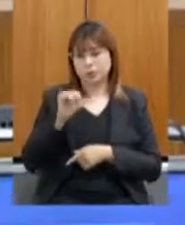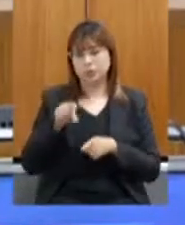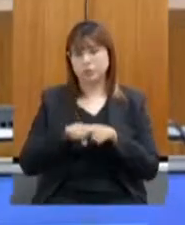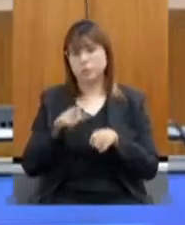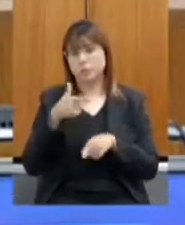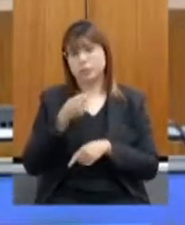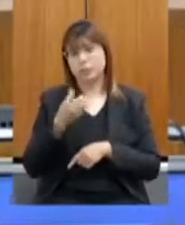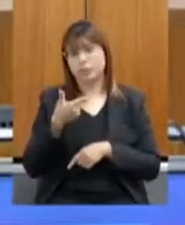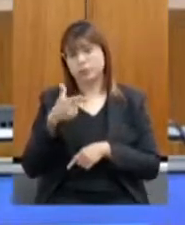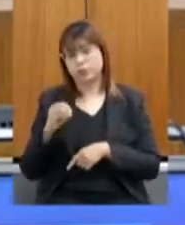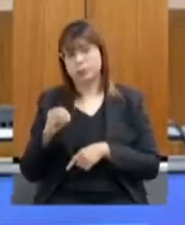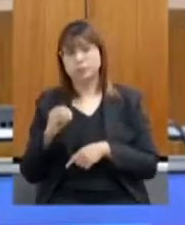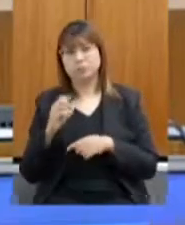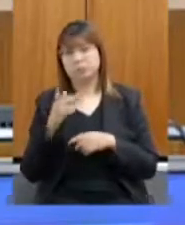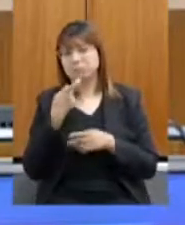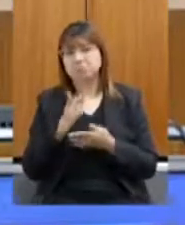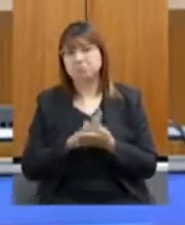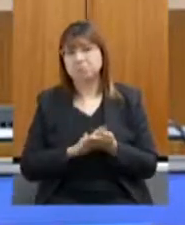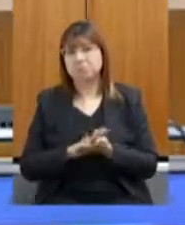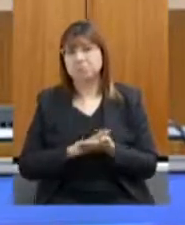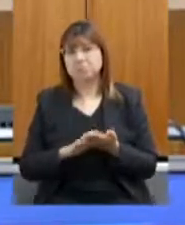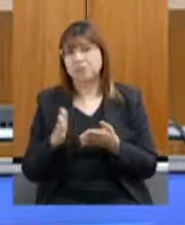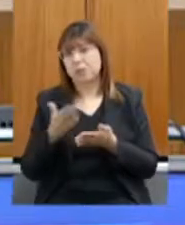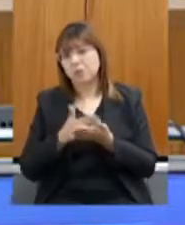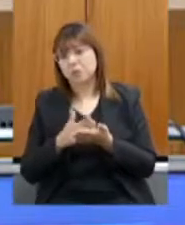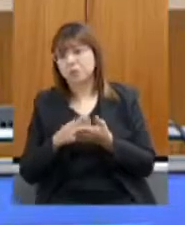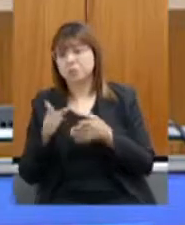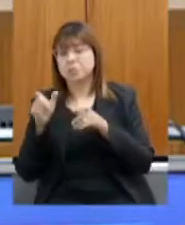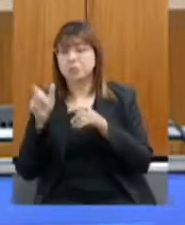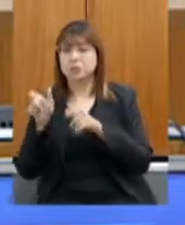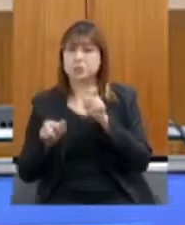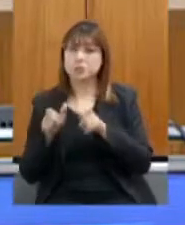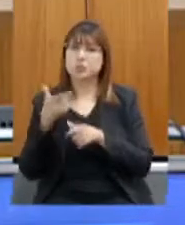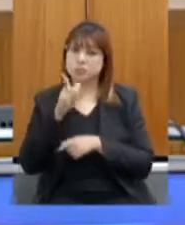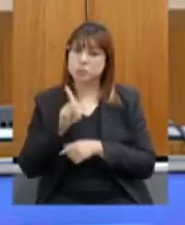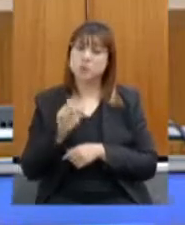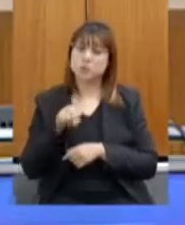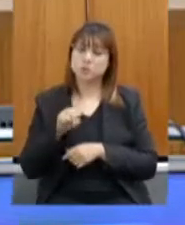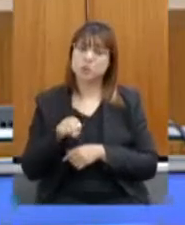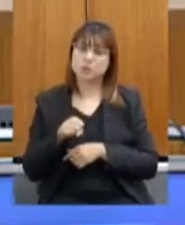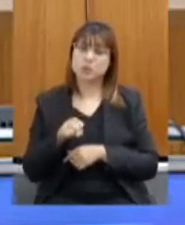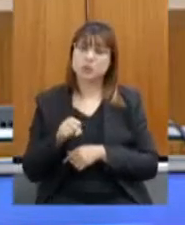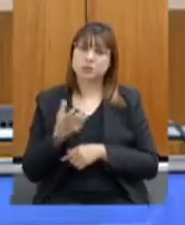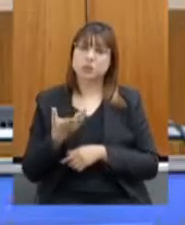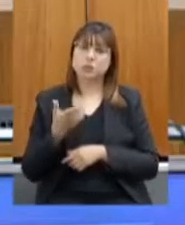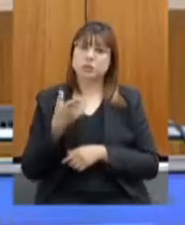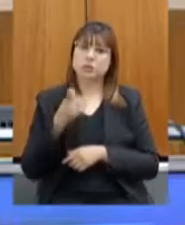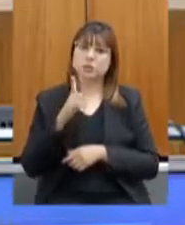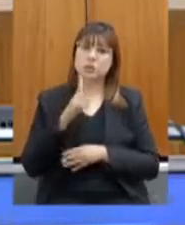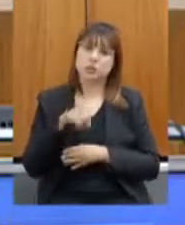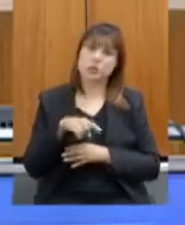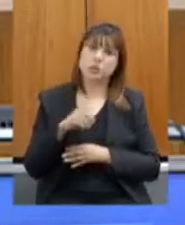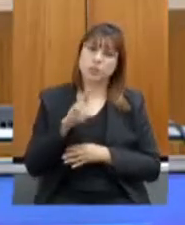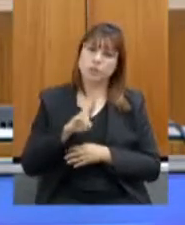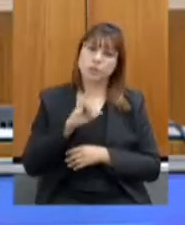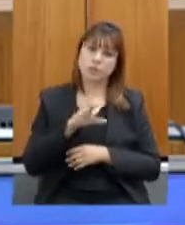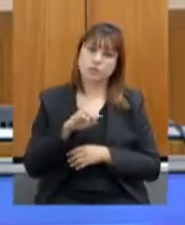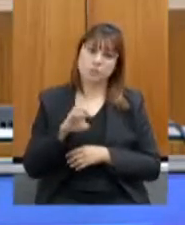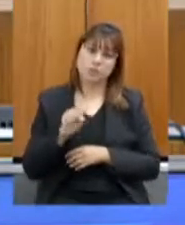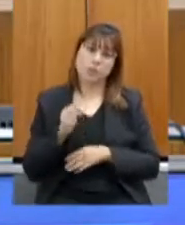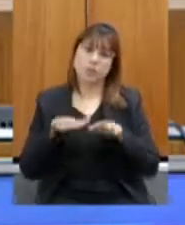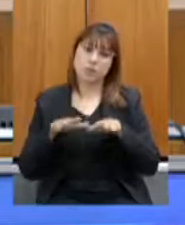relatos alguns produtores conseguiram sim adquirir equipamentos concretos então pode ser que seja alguma